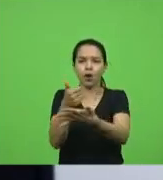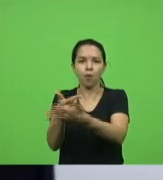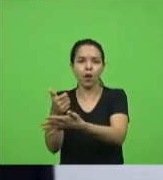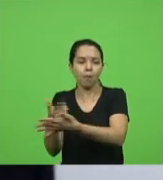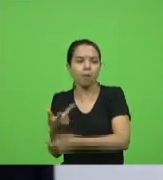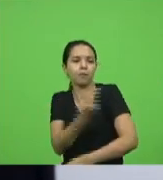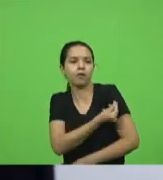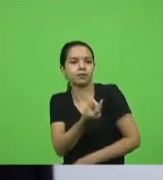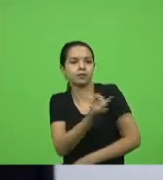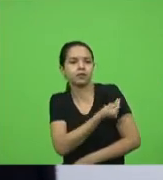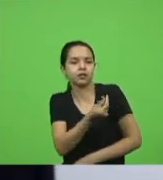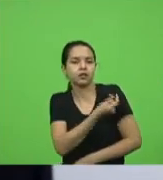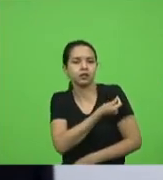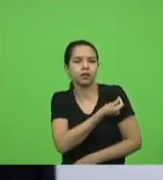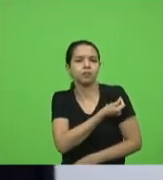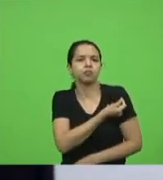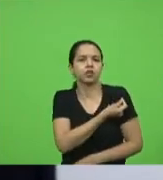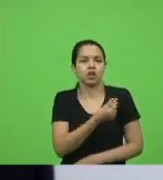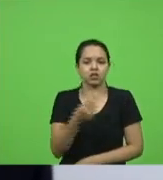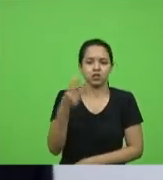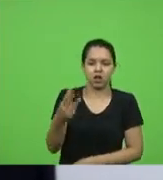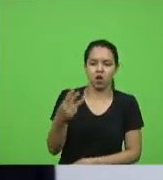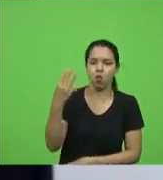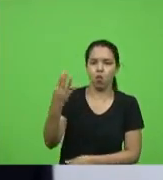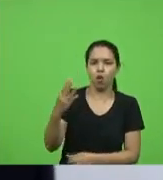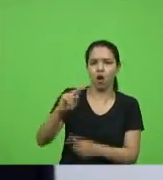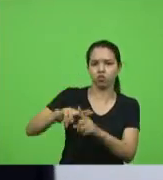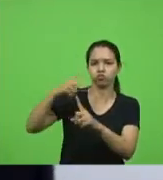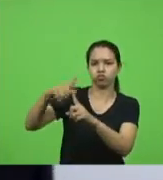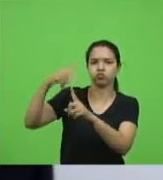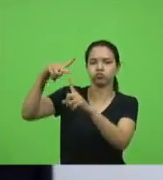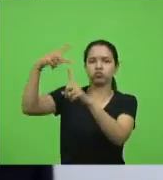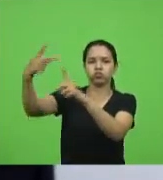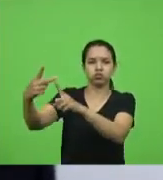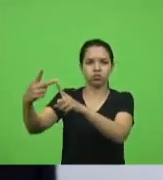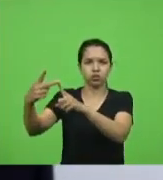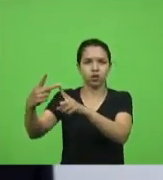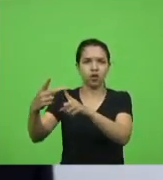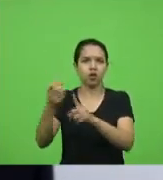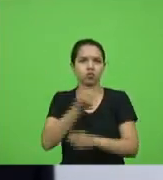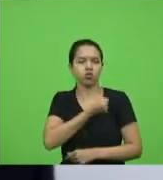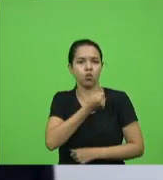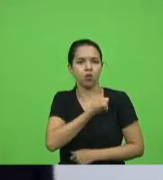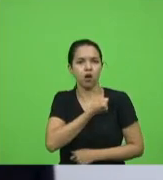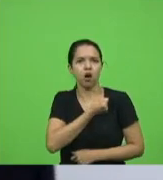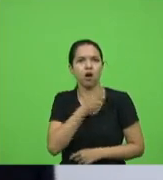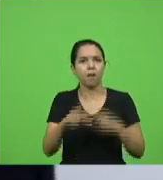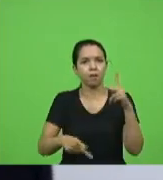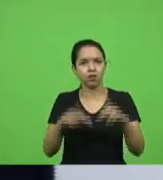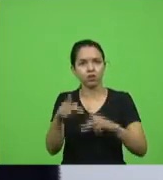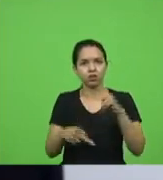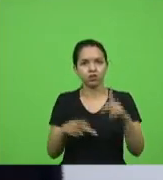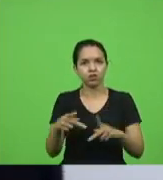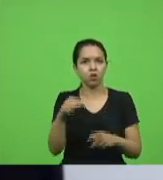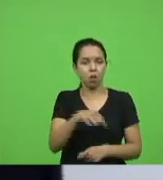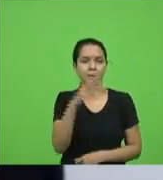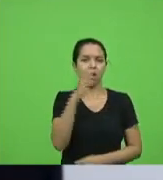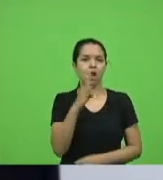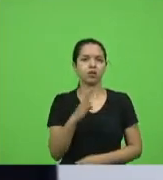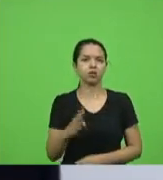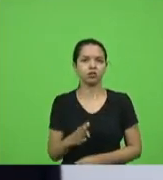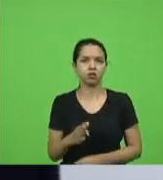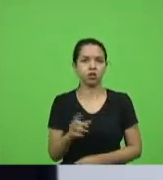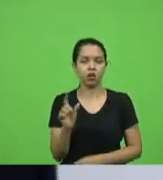três quatro vezes superiores ao número da sua população o Brasil está